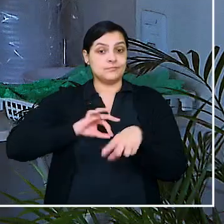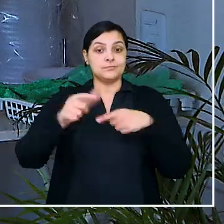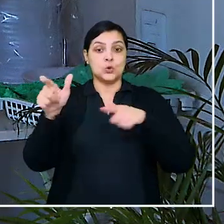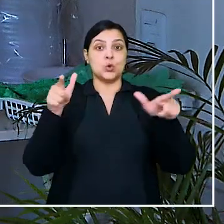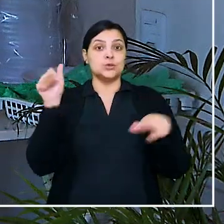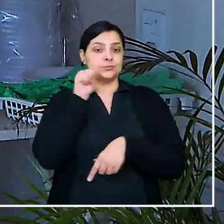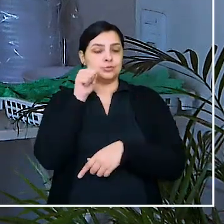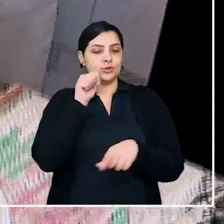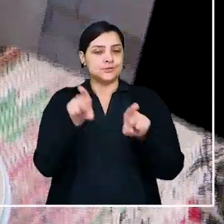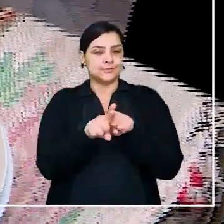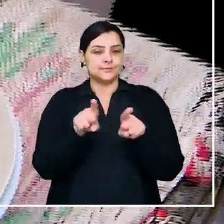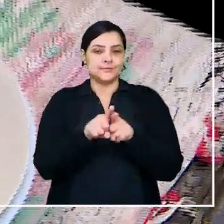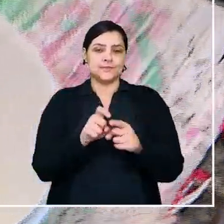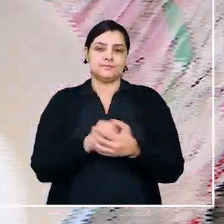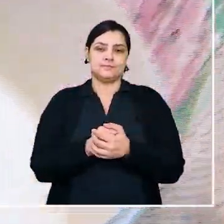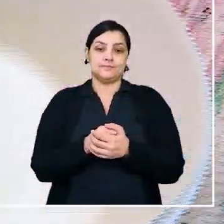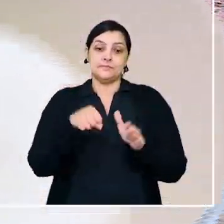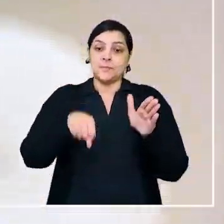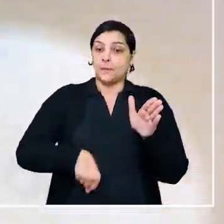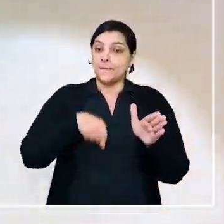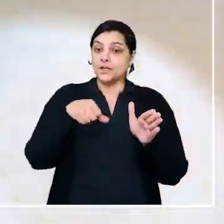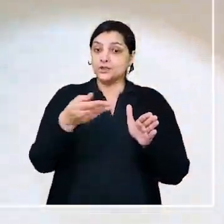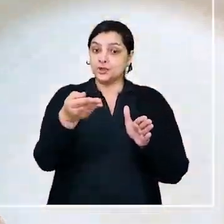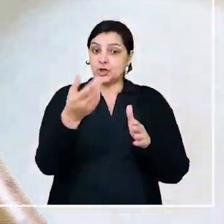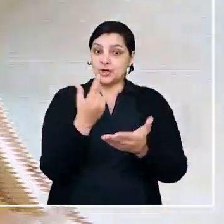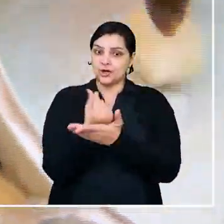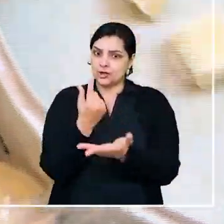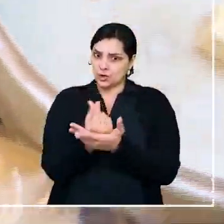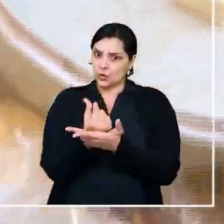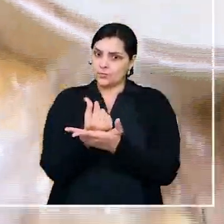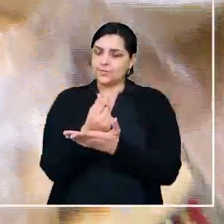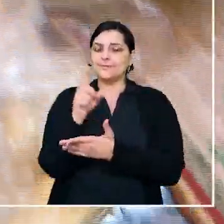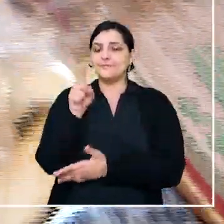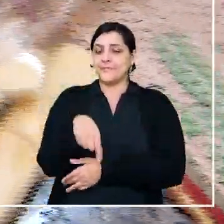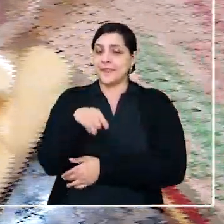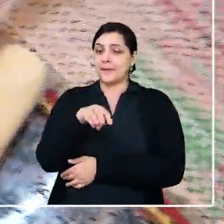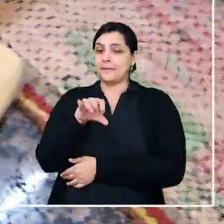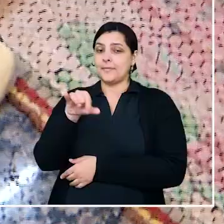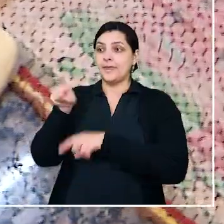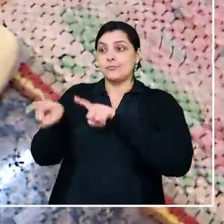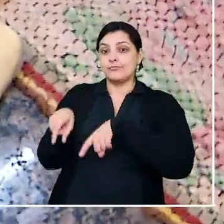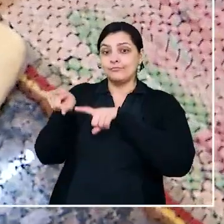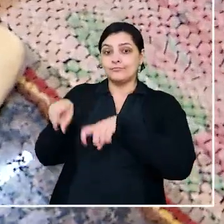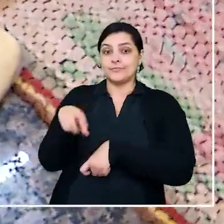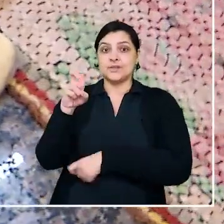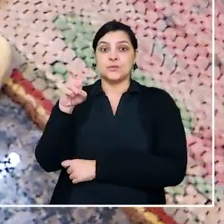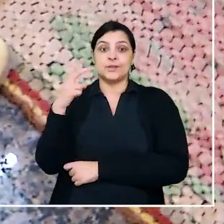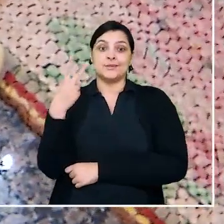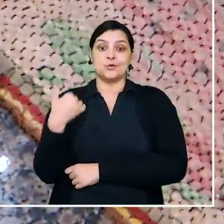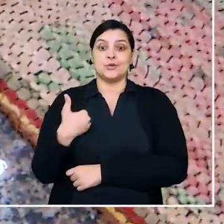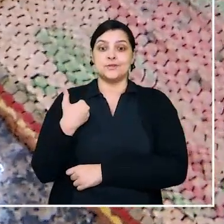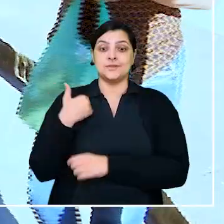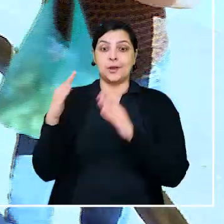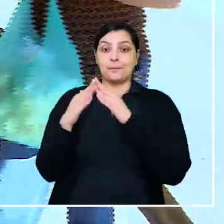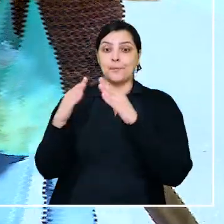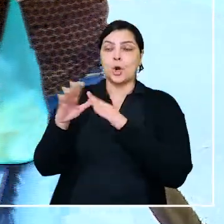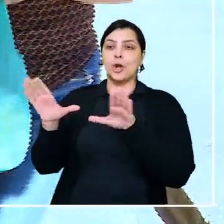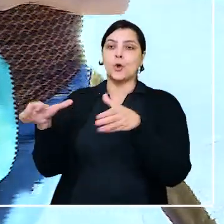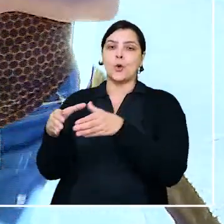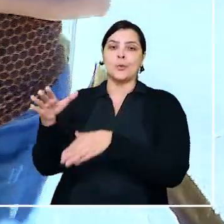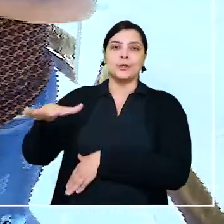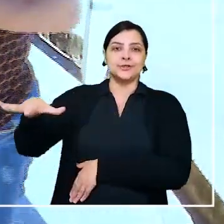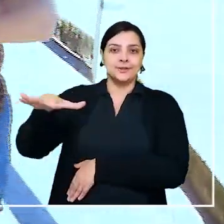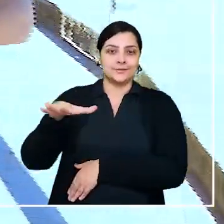para outras mulheres. As mandiocas que Letinha compra são de uma produtora rural de 52 anos que mora na